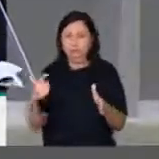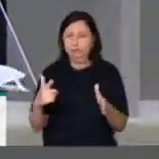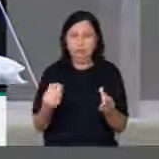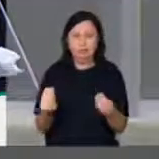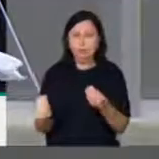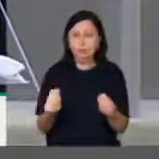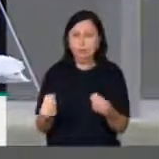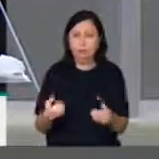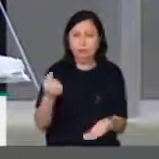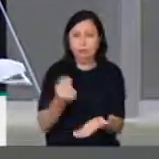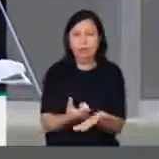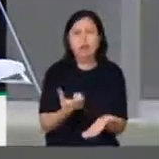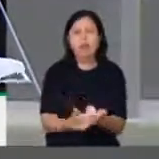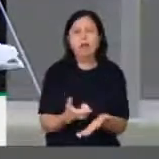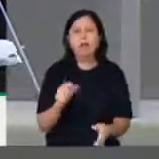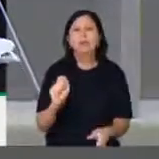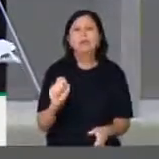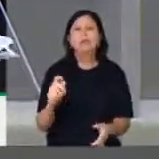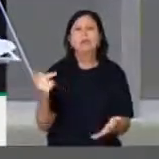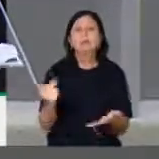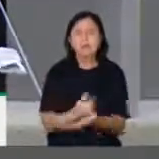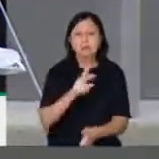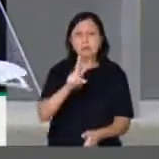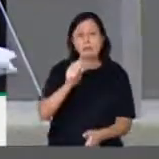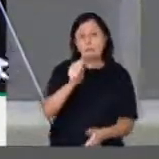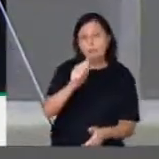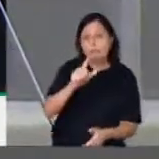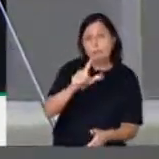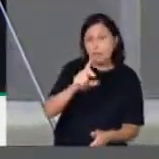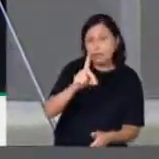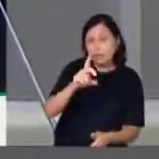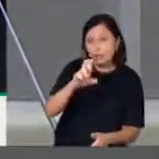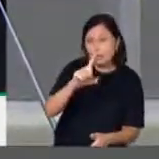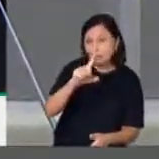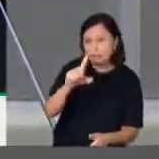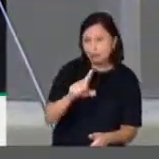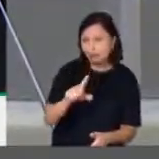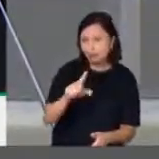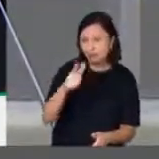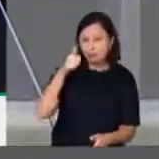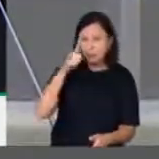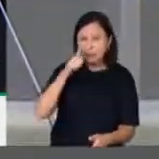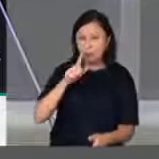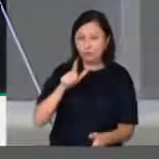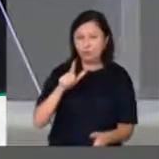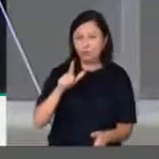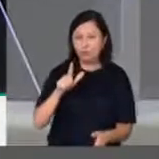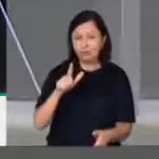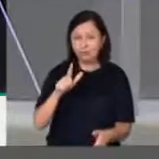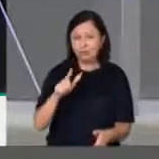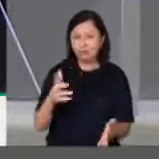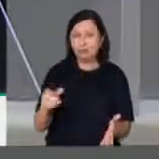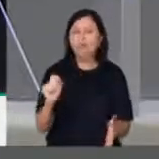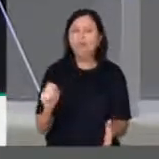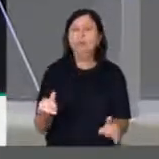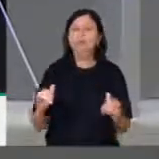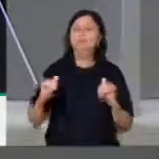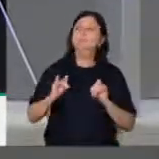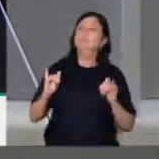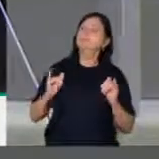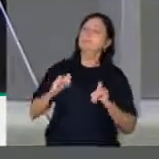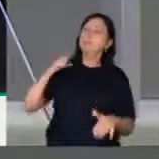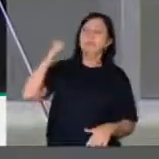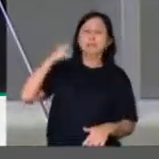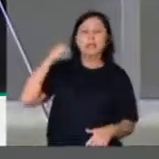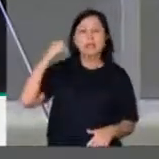ponto, Valdez Góes contou com a complacência e a neutralidade do senador Randolfe Rodrigues, que